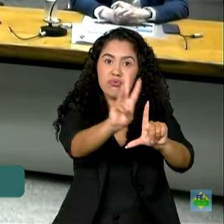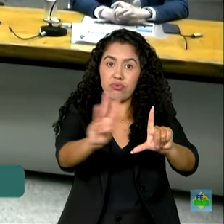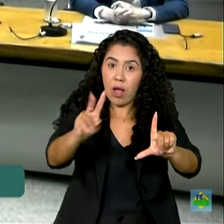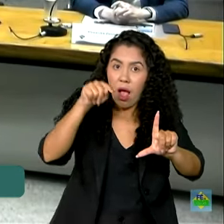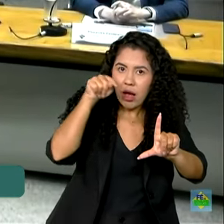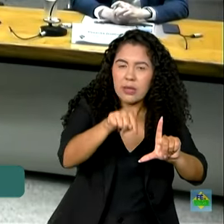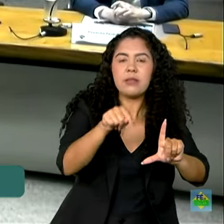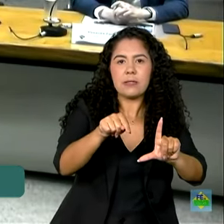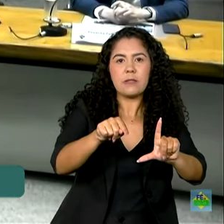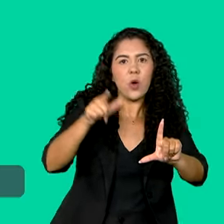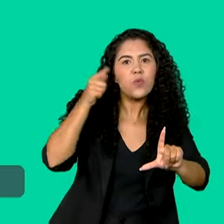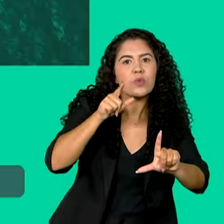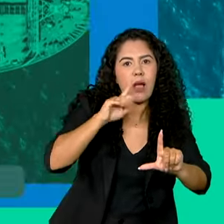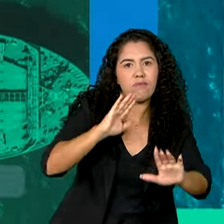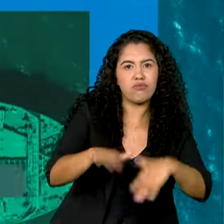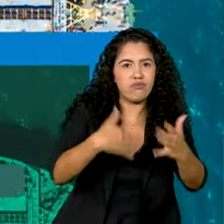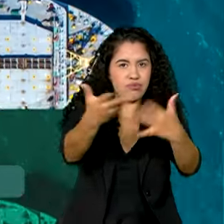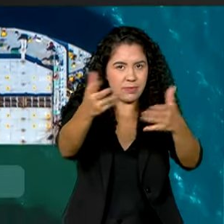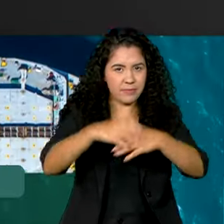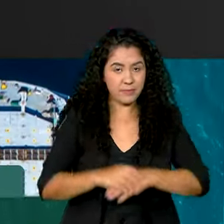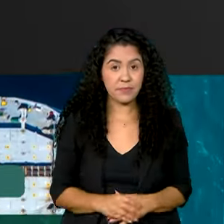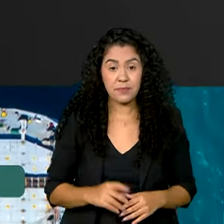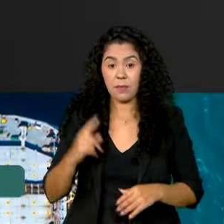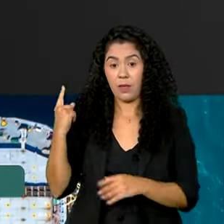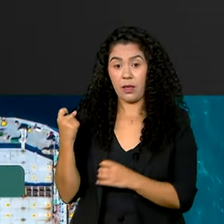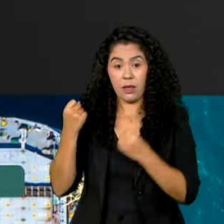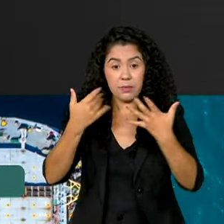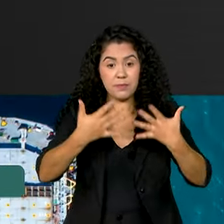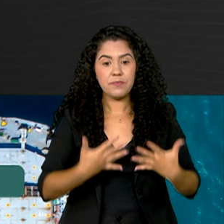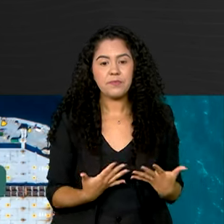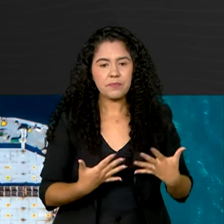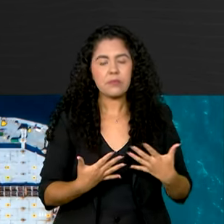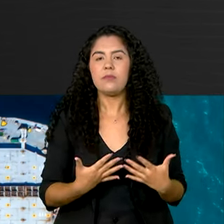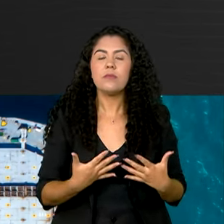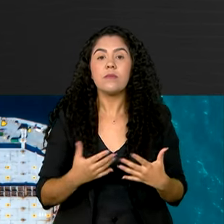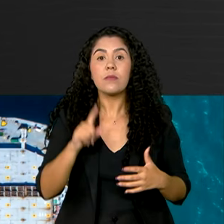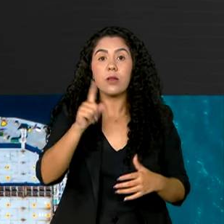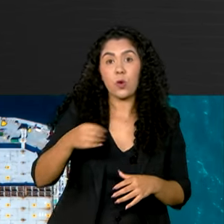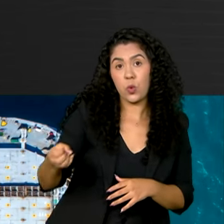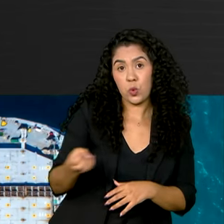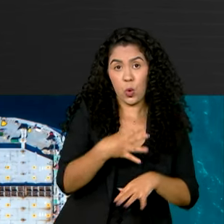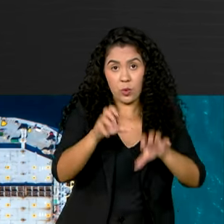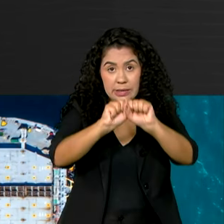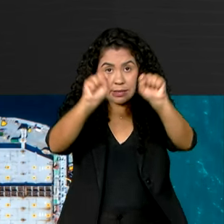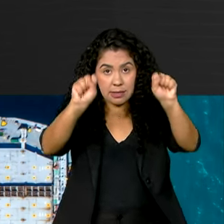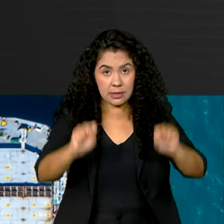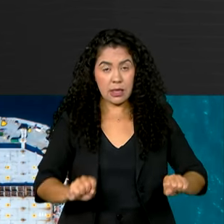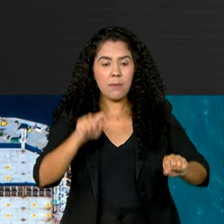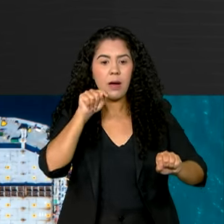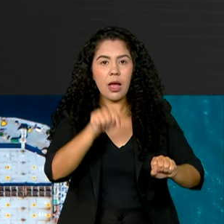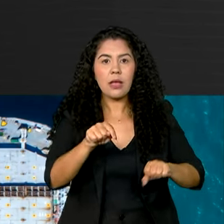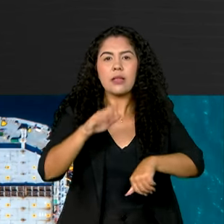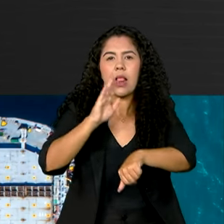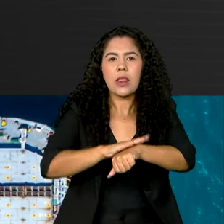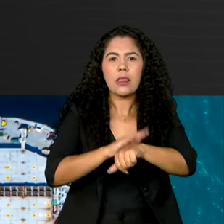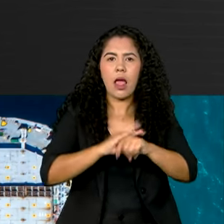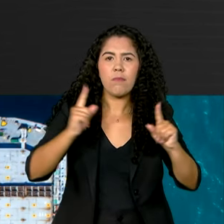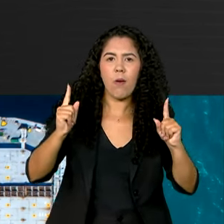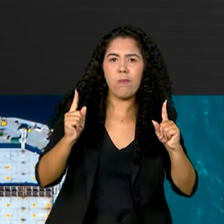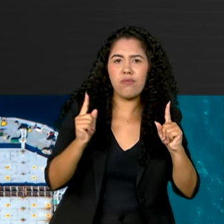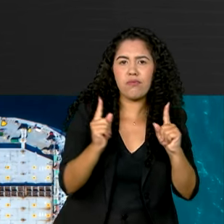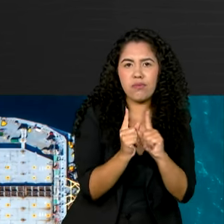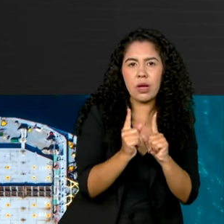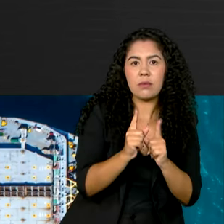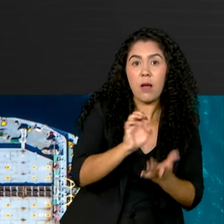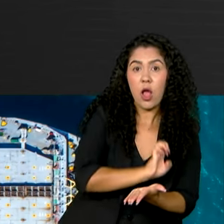o que, de fato, é. Para se ter uma ideia, a expectativa é que o novo sistema reduza o tempo de exportação de